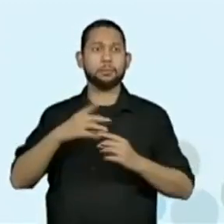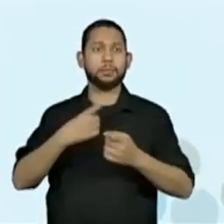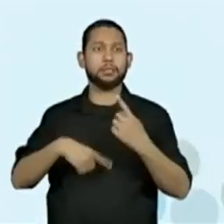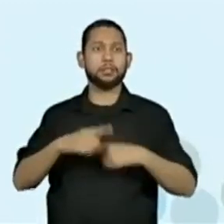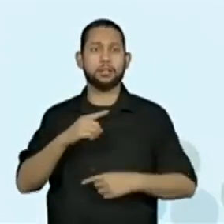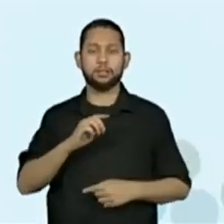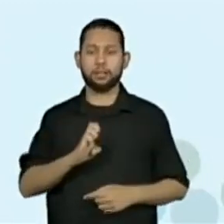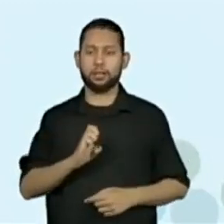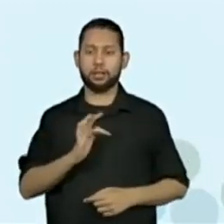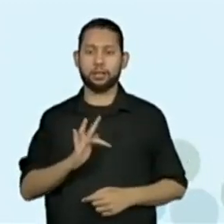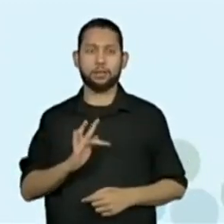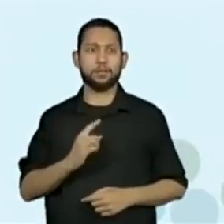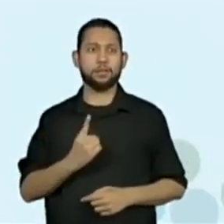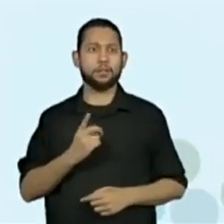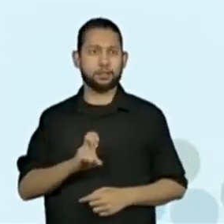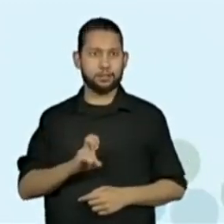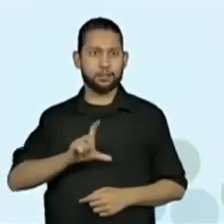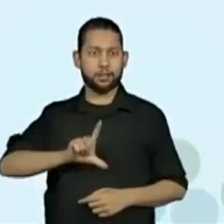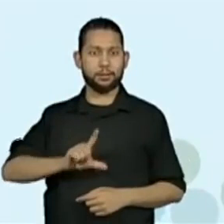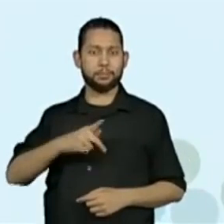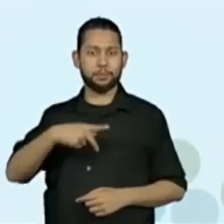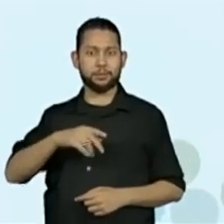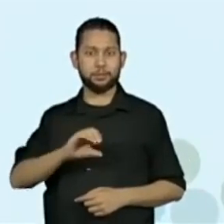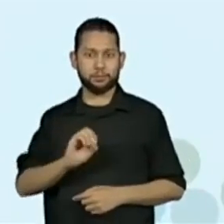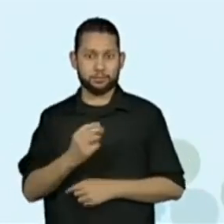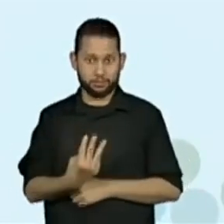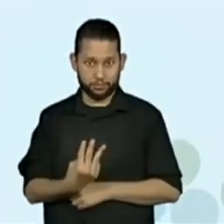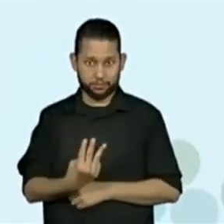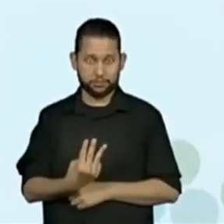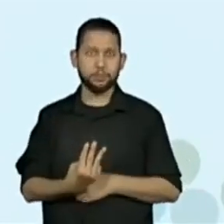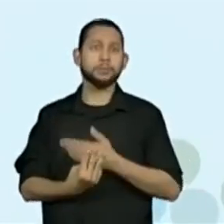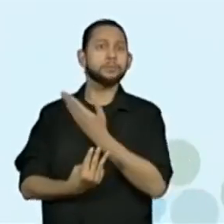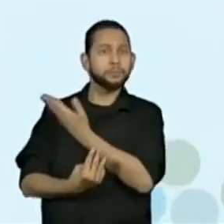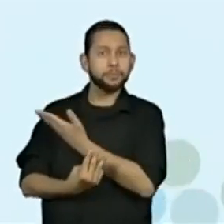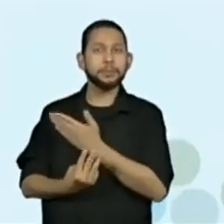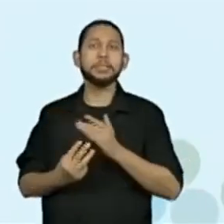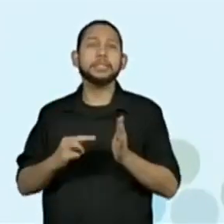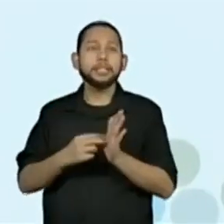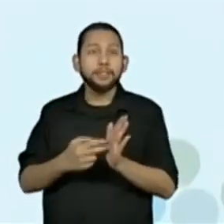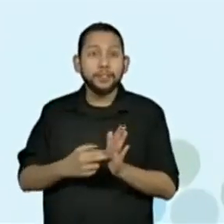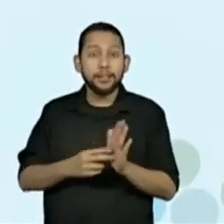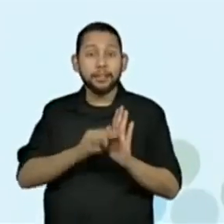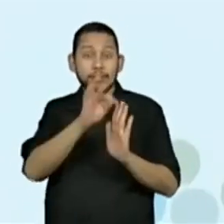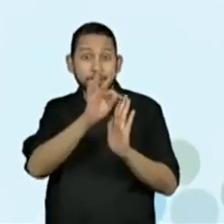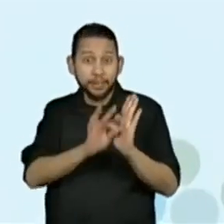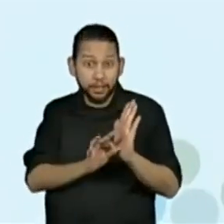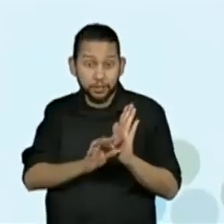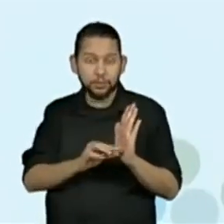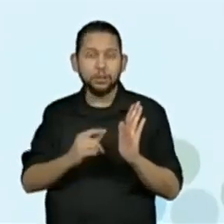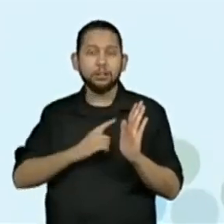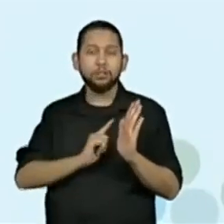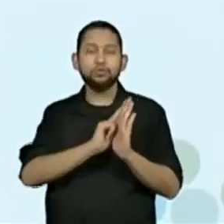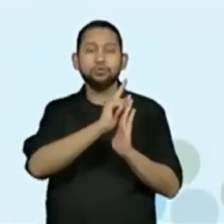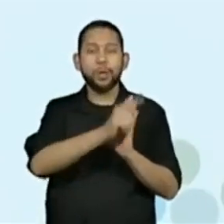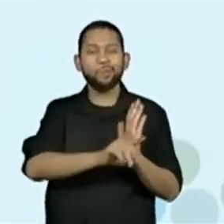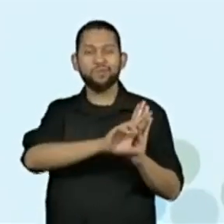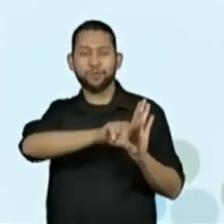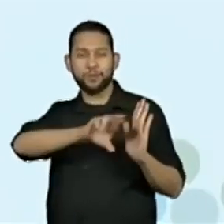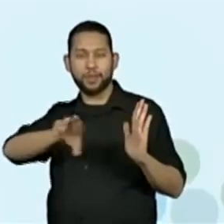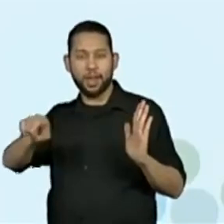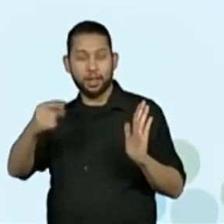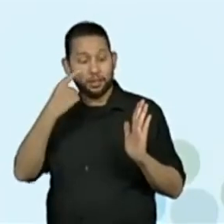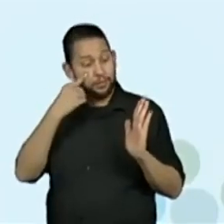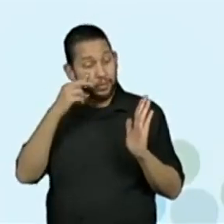hoje é EF15LP03, localizar informações explícitas em textos de